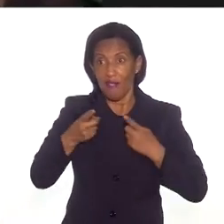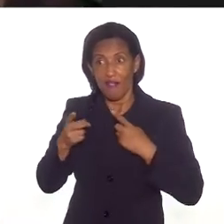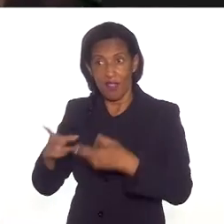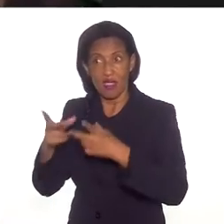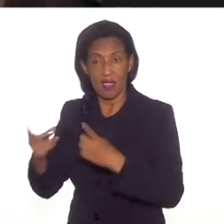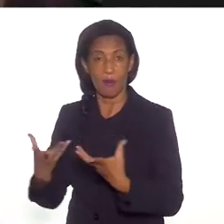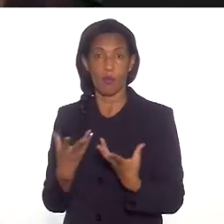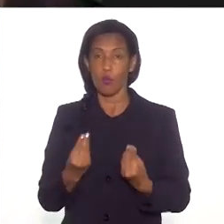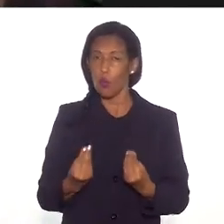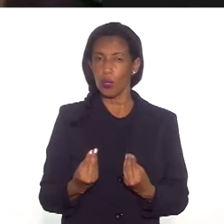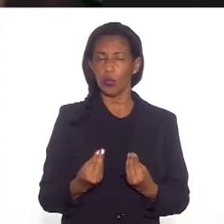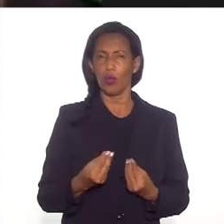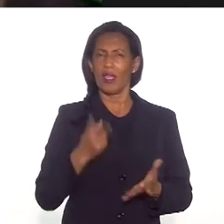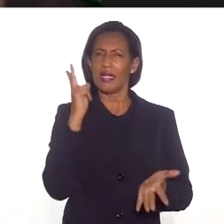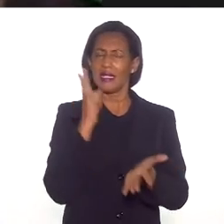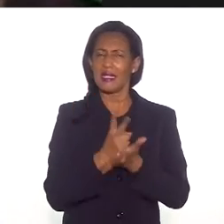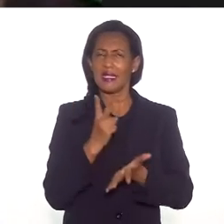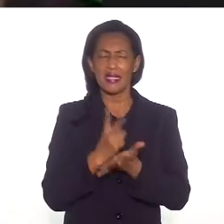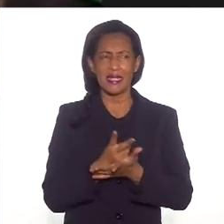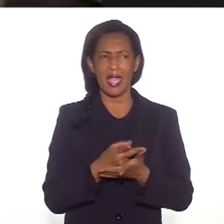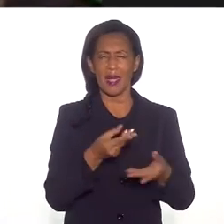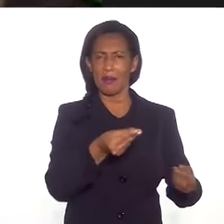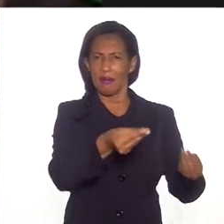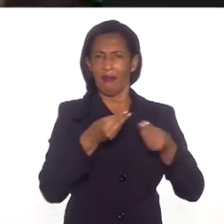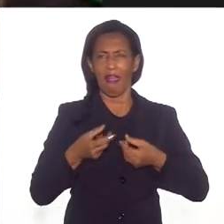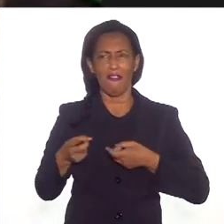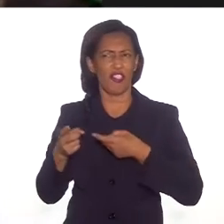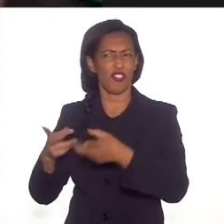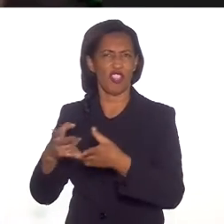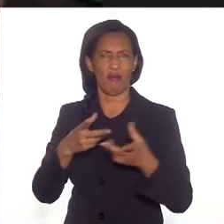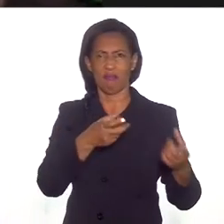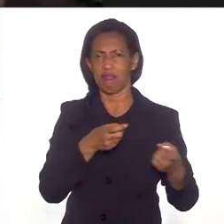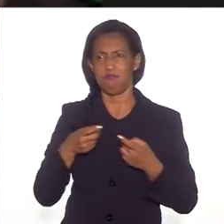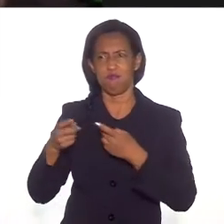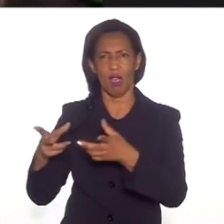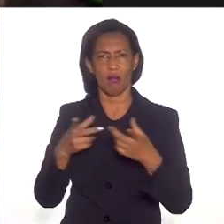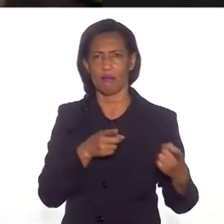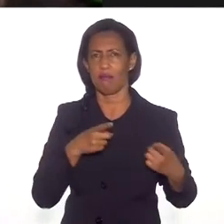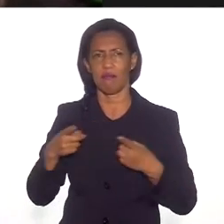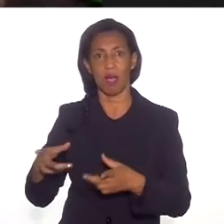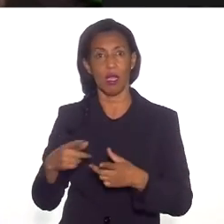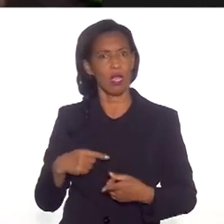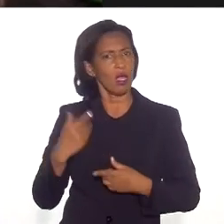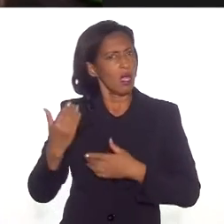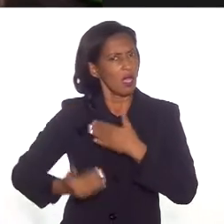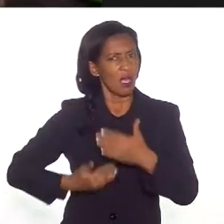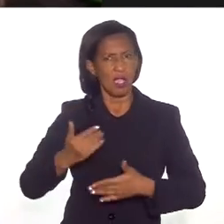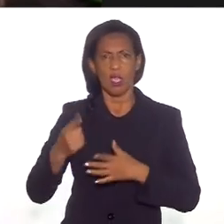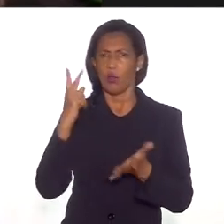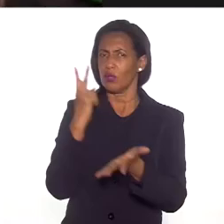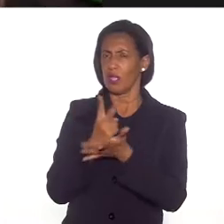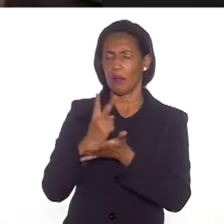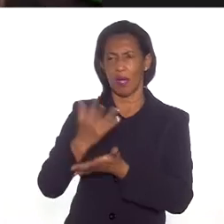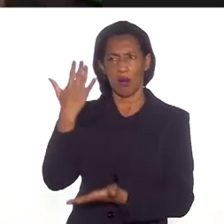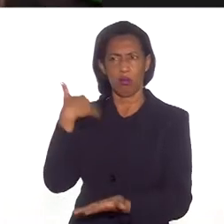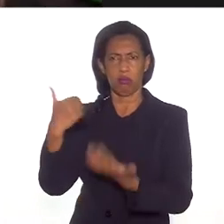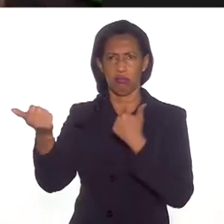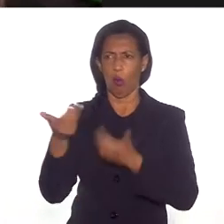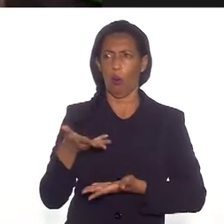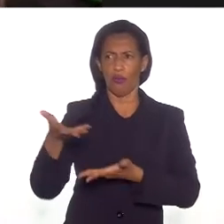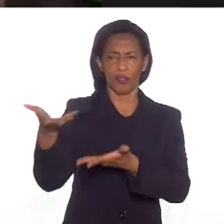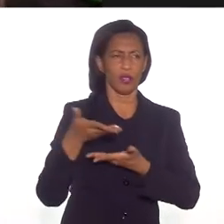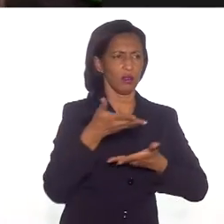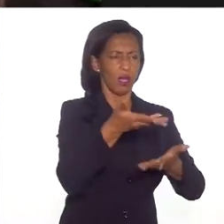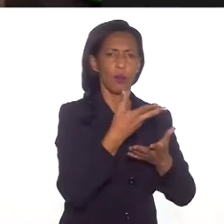retorno. E os meus livros passaram a ter uma grande visibilidade nas escolas. Eu era chamado e ainda sou chamado